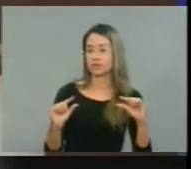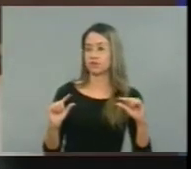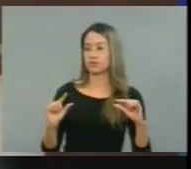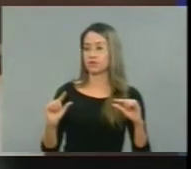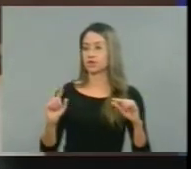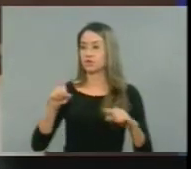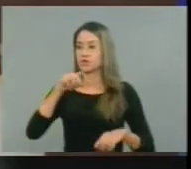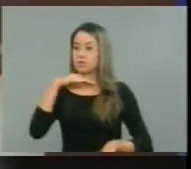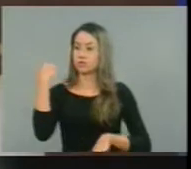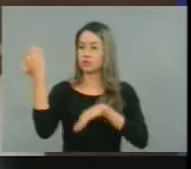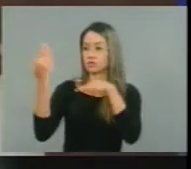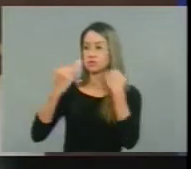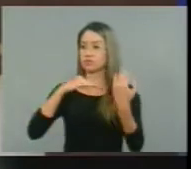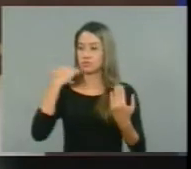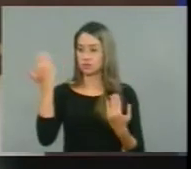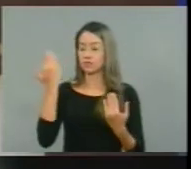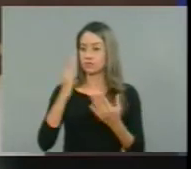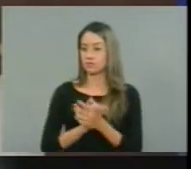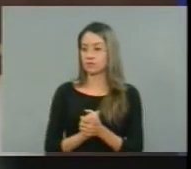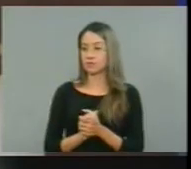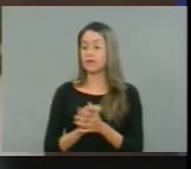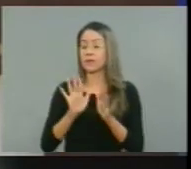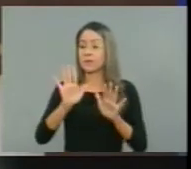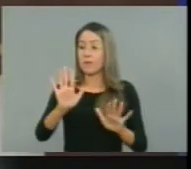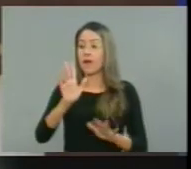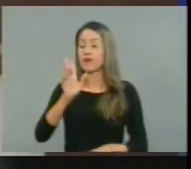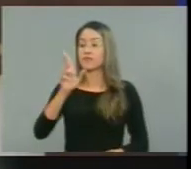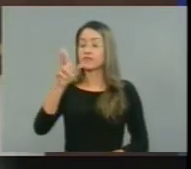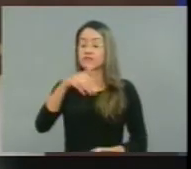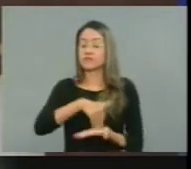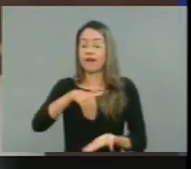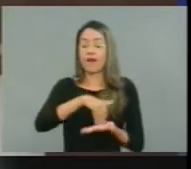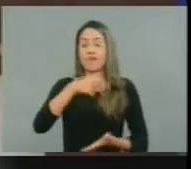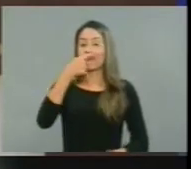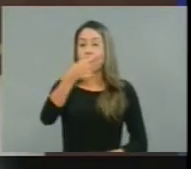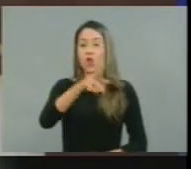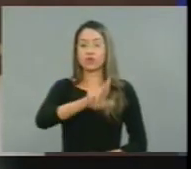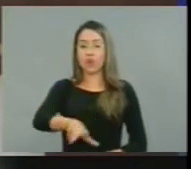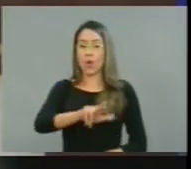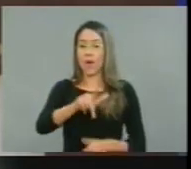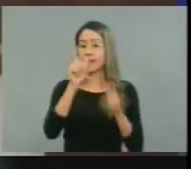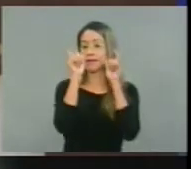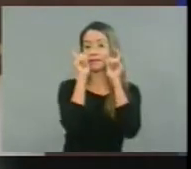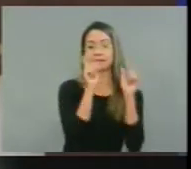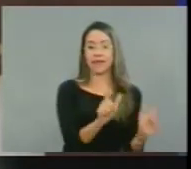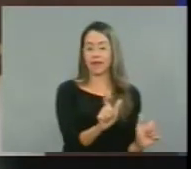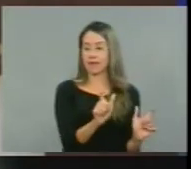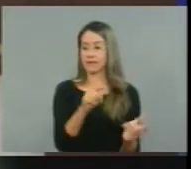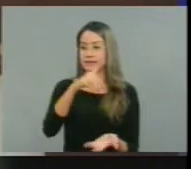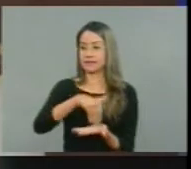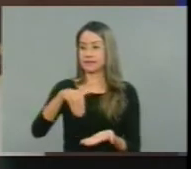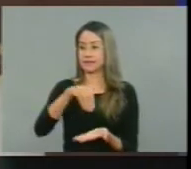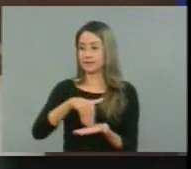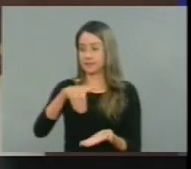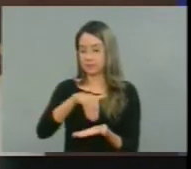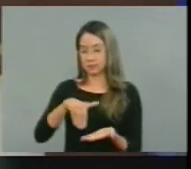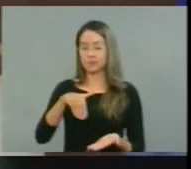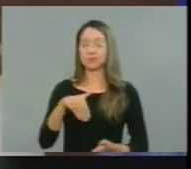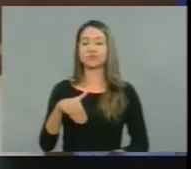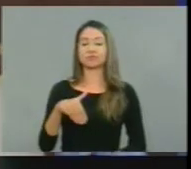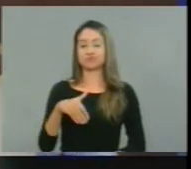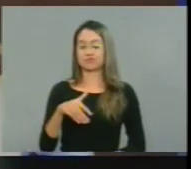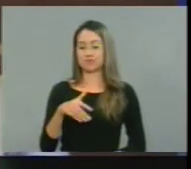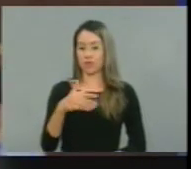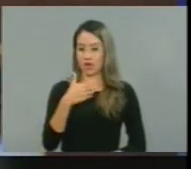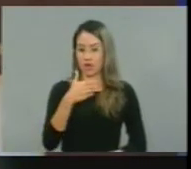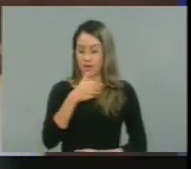ele diz que isso não era do interesse de sua pasta. Não por outro motivo. A